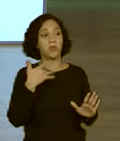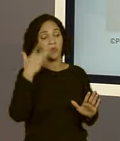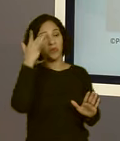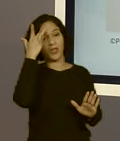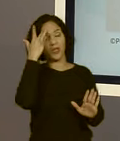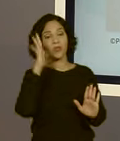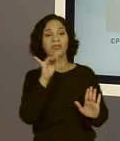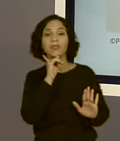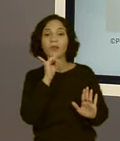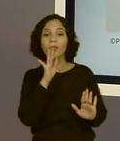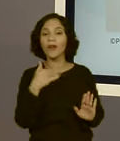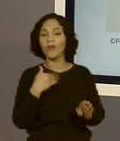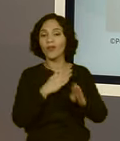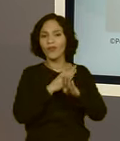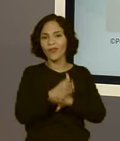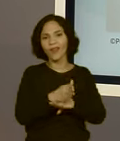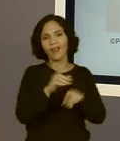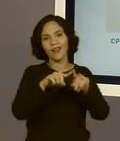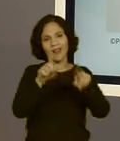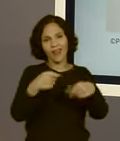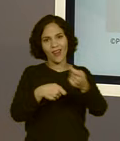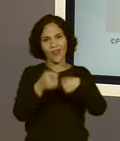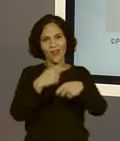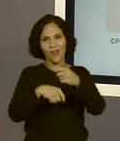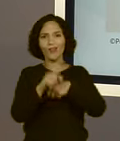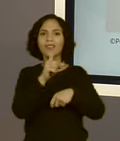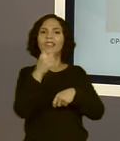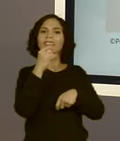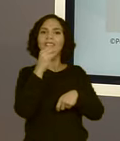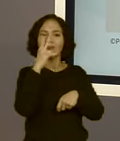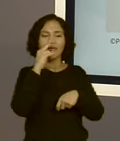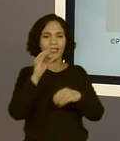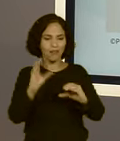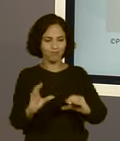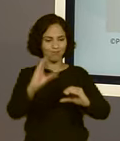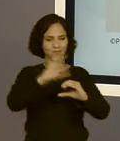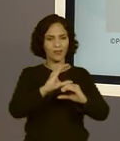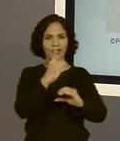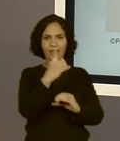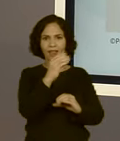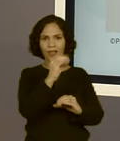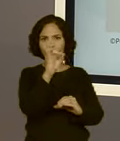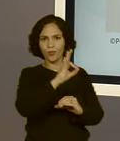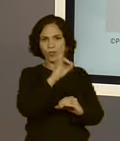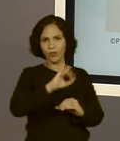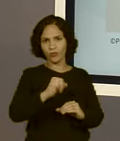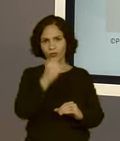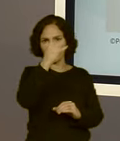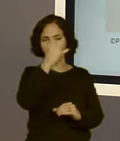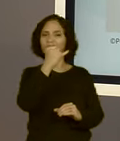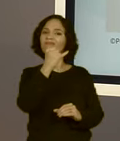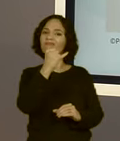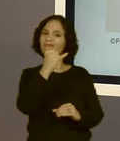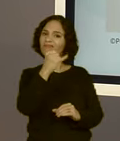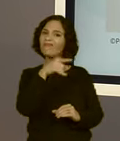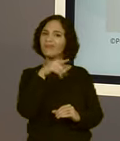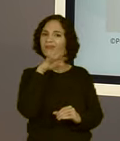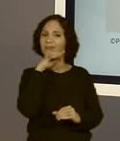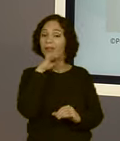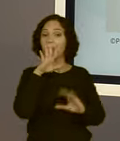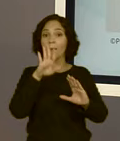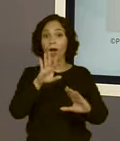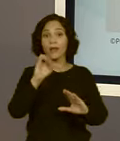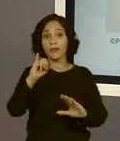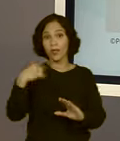numa loja e eles cobrarem, assim, 10% de juros de uma coisa que eu estou comprando, vai ser um pouco